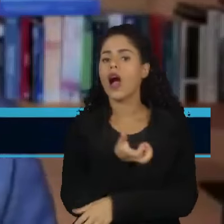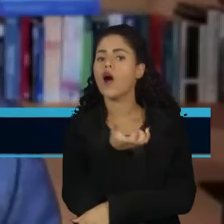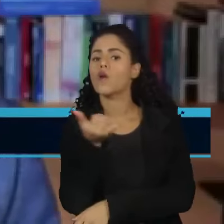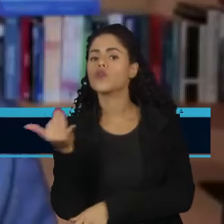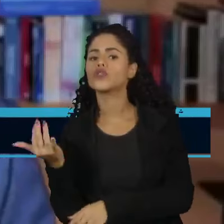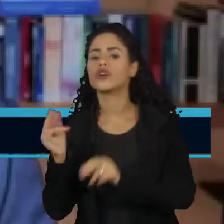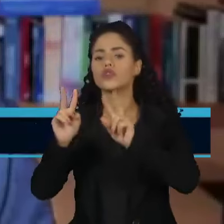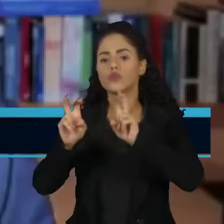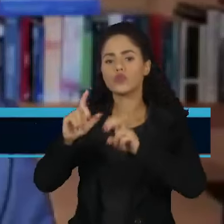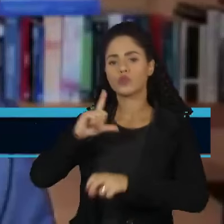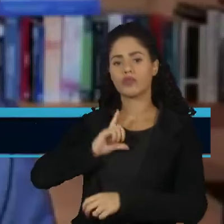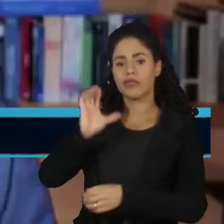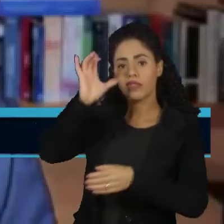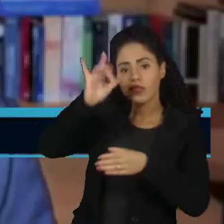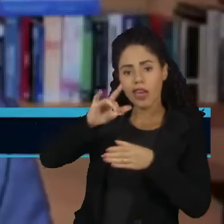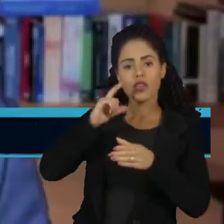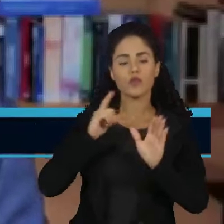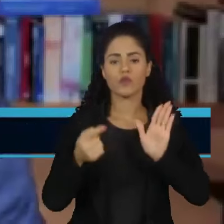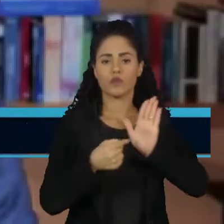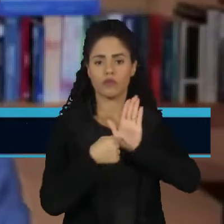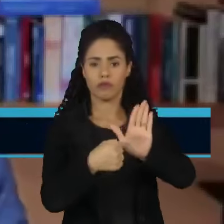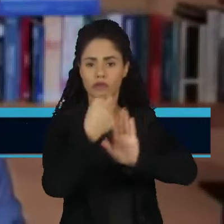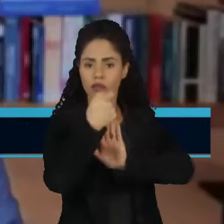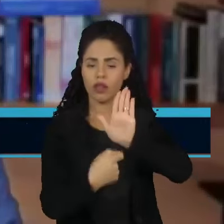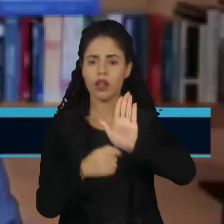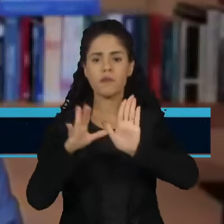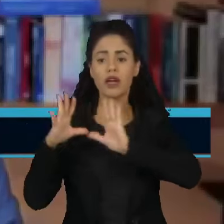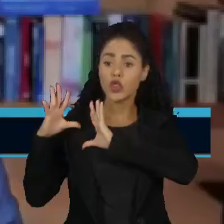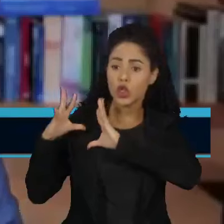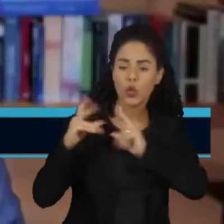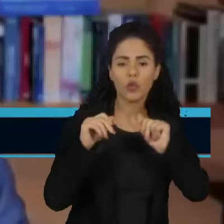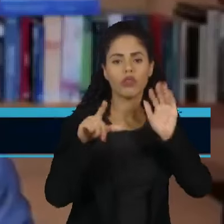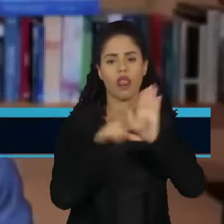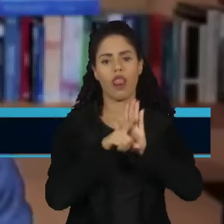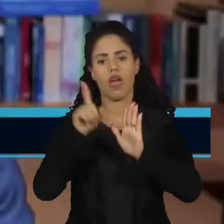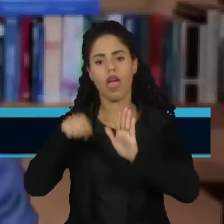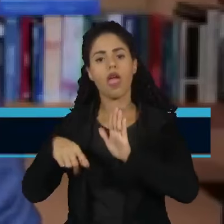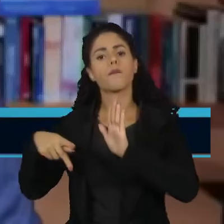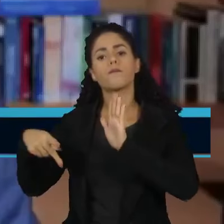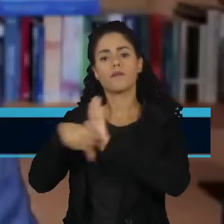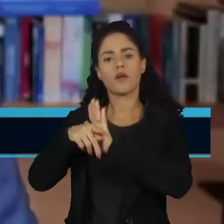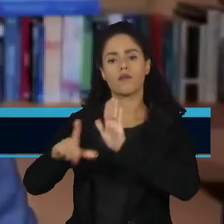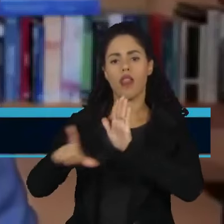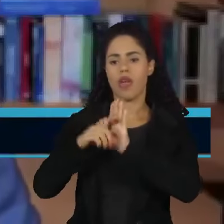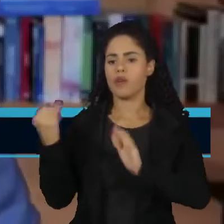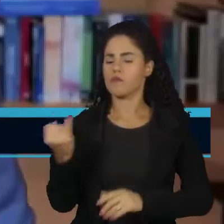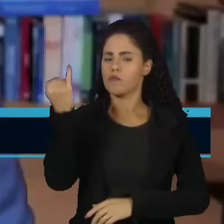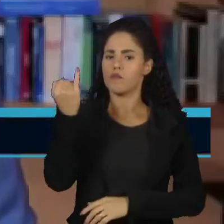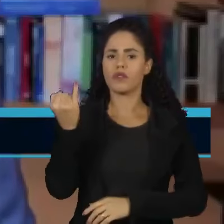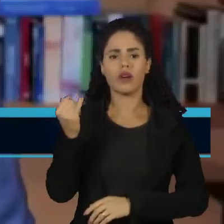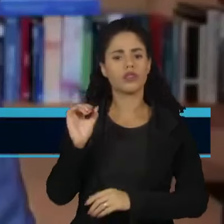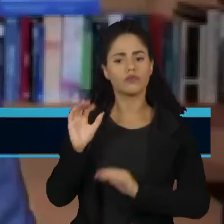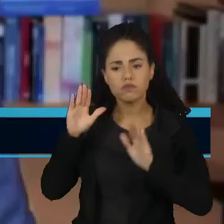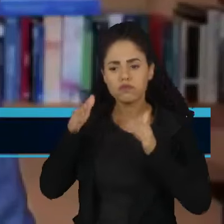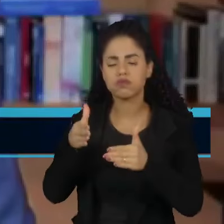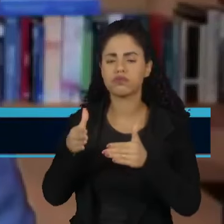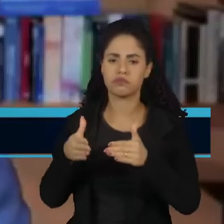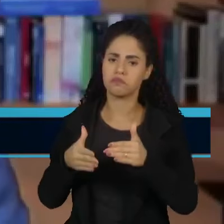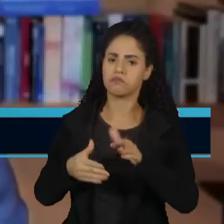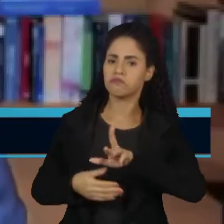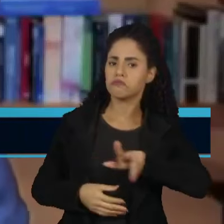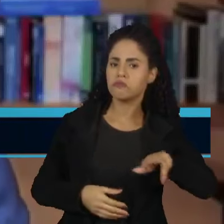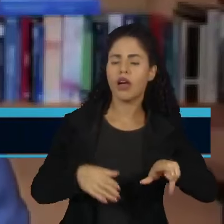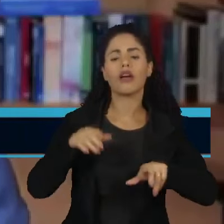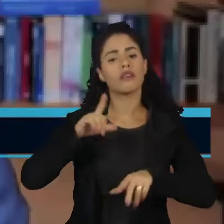assuntos dos quais nós tratamos. Mas isso não significa que toda lei ordinária é uma lei importante ou muito central para a nossa vida.